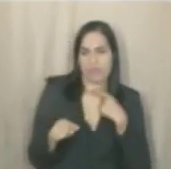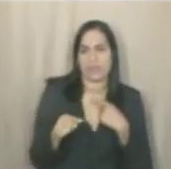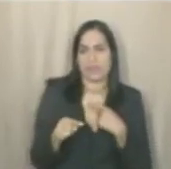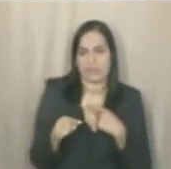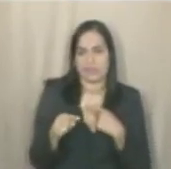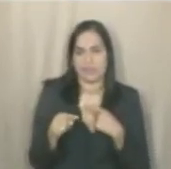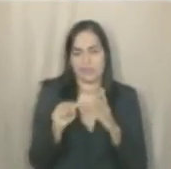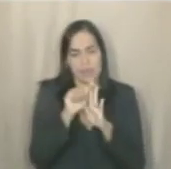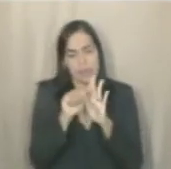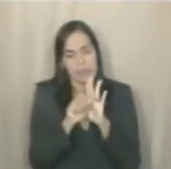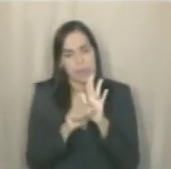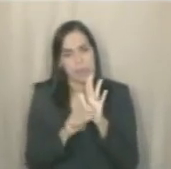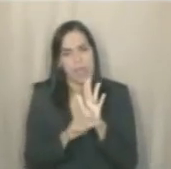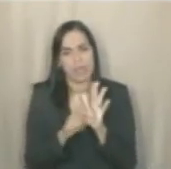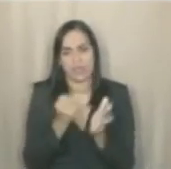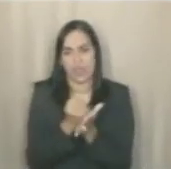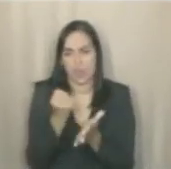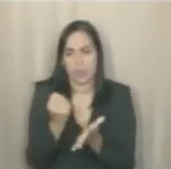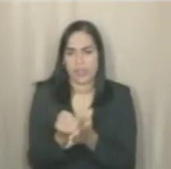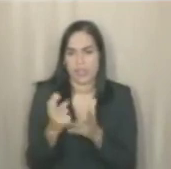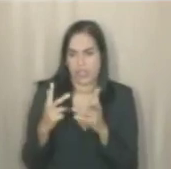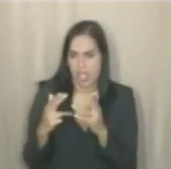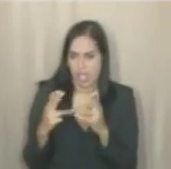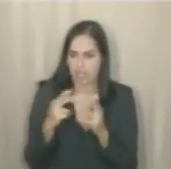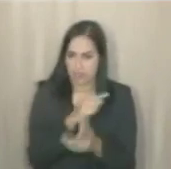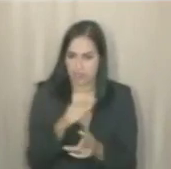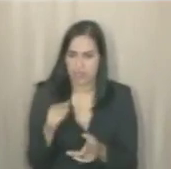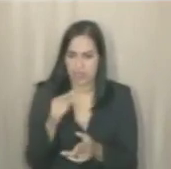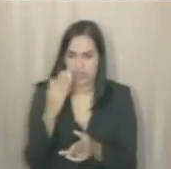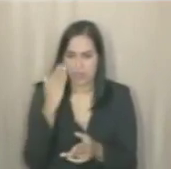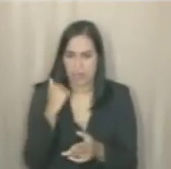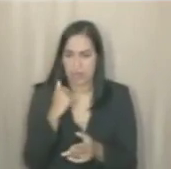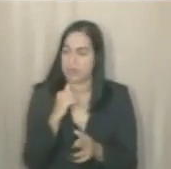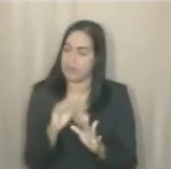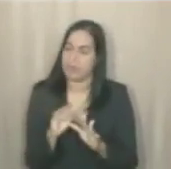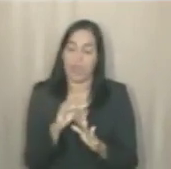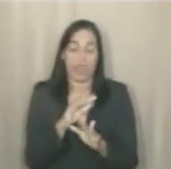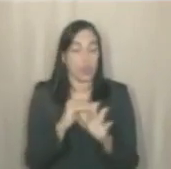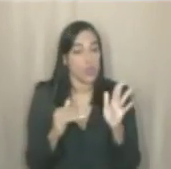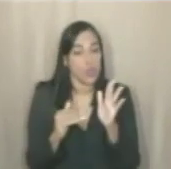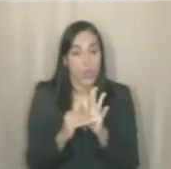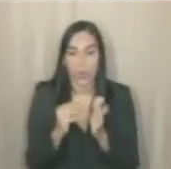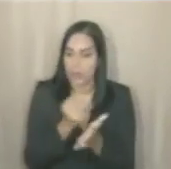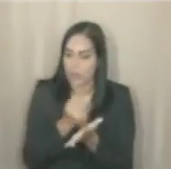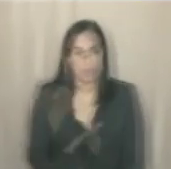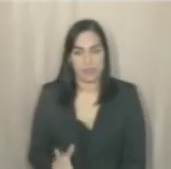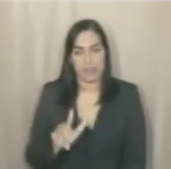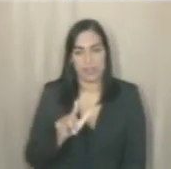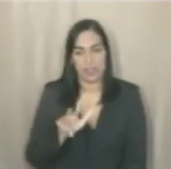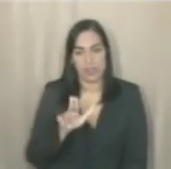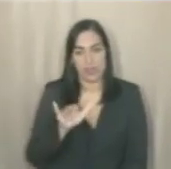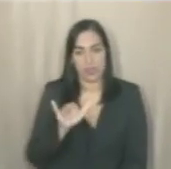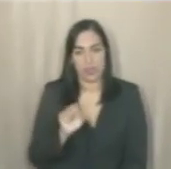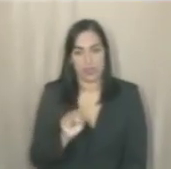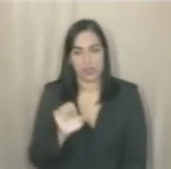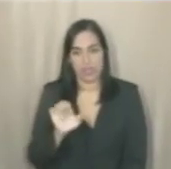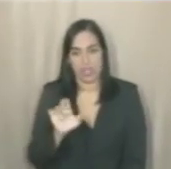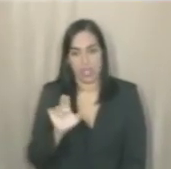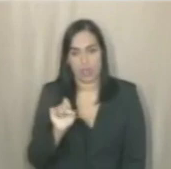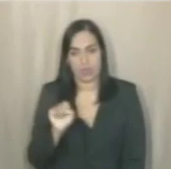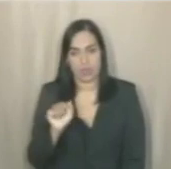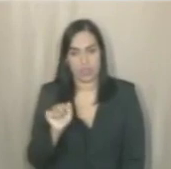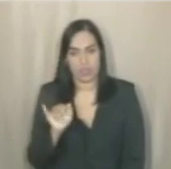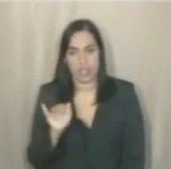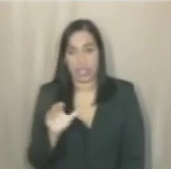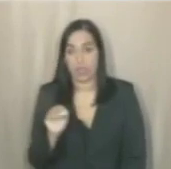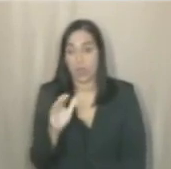Federal recebeu toda a documentação, toda a documentação, analisou e devolveu. Se, diante